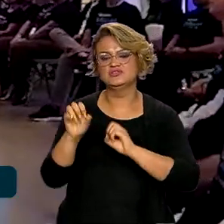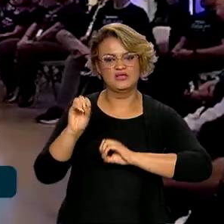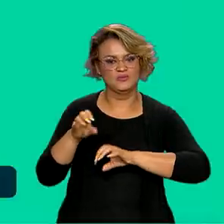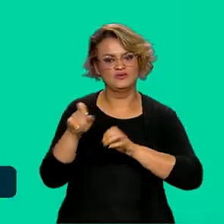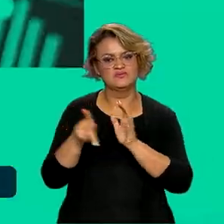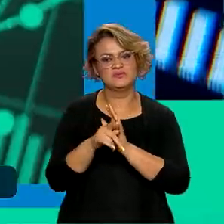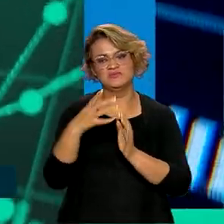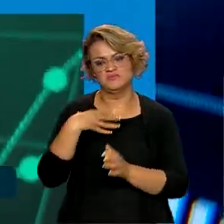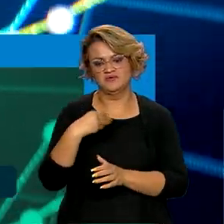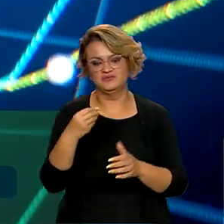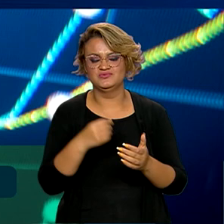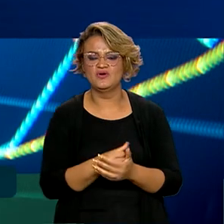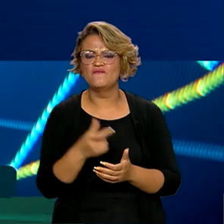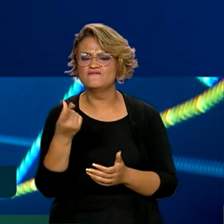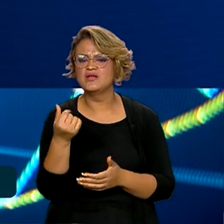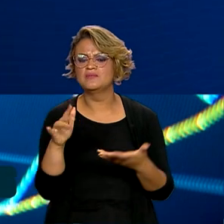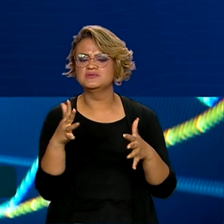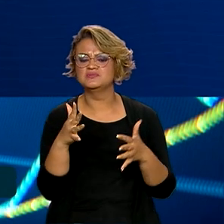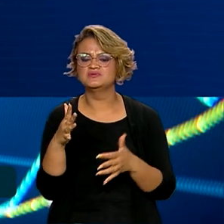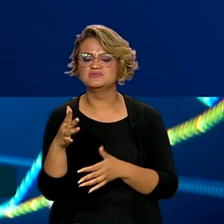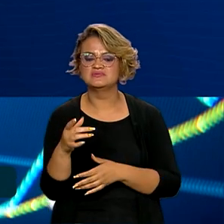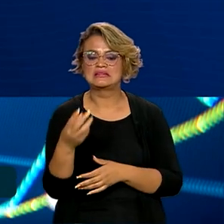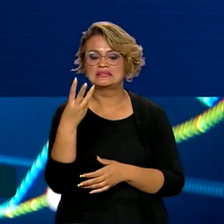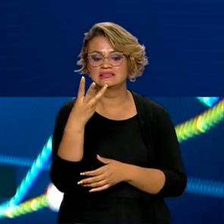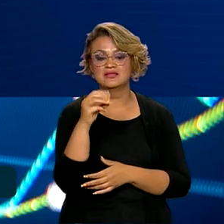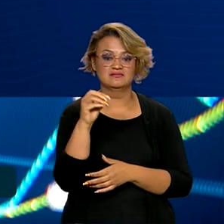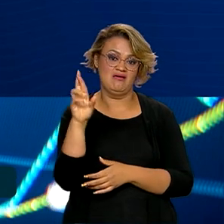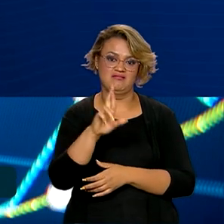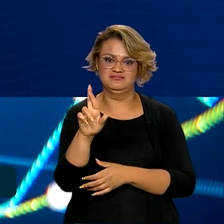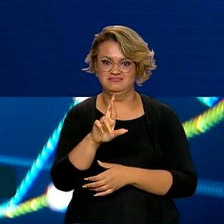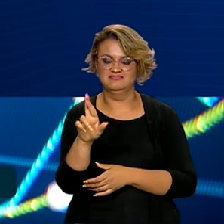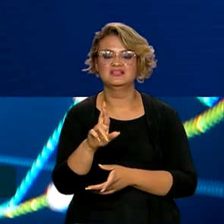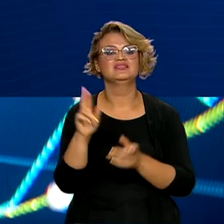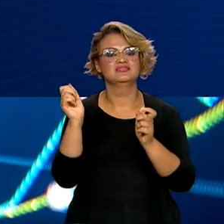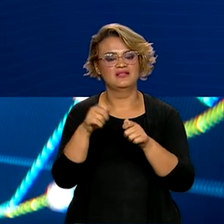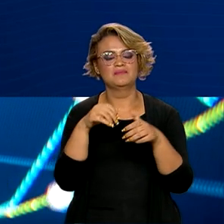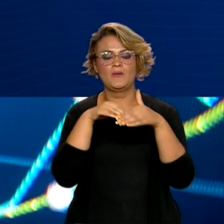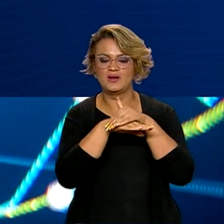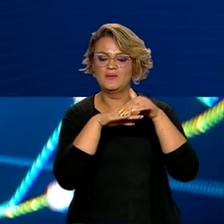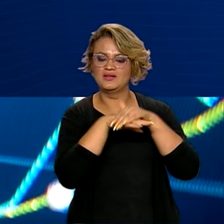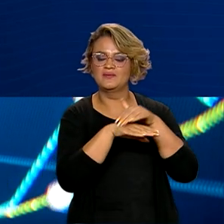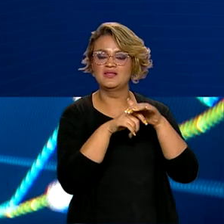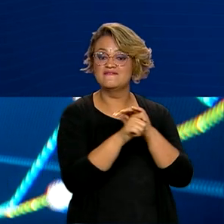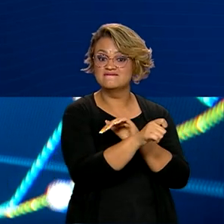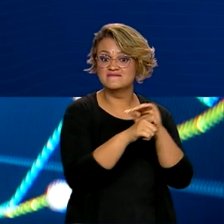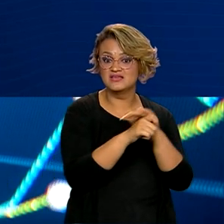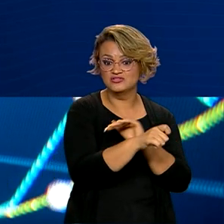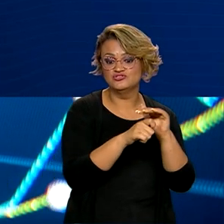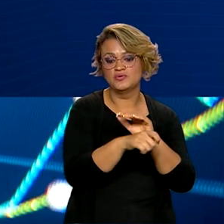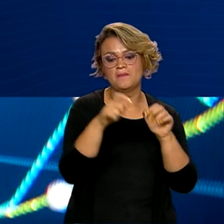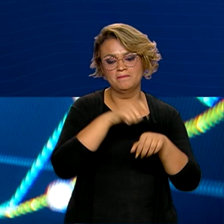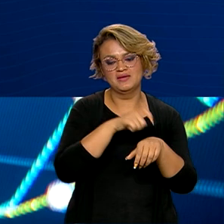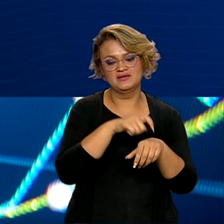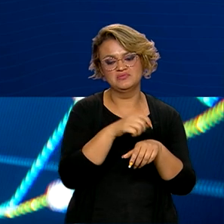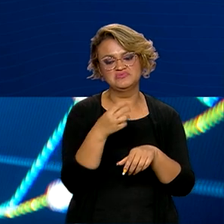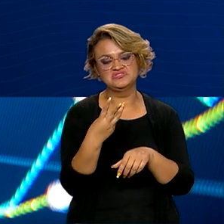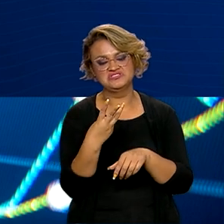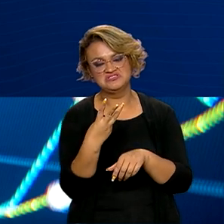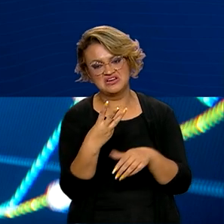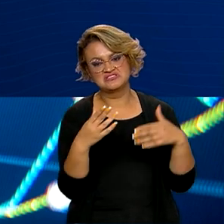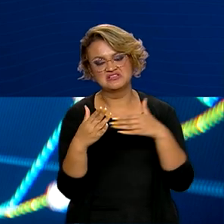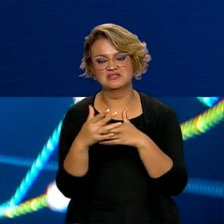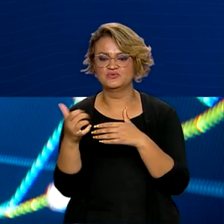dos filhos. Com um valor mínimo de apenas R$,00, é possível realizar investimentos no período de 3 a